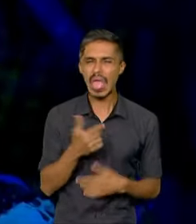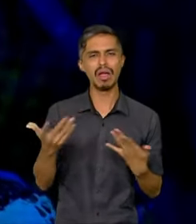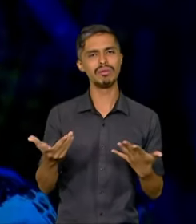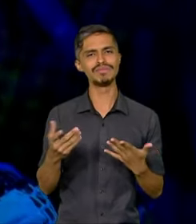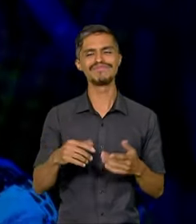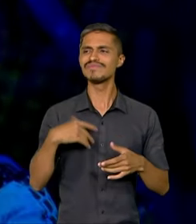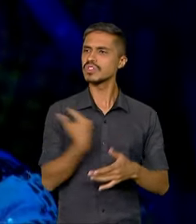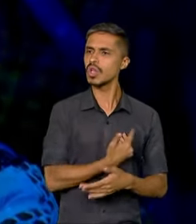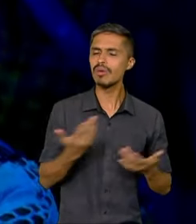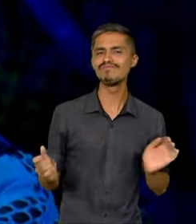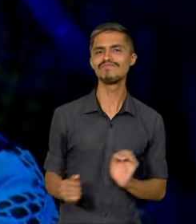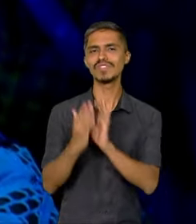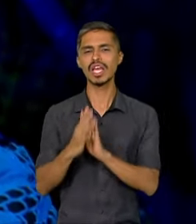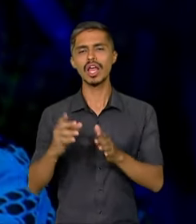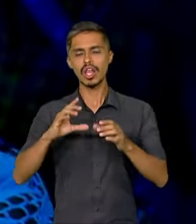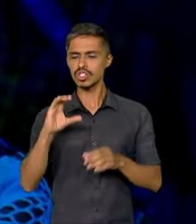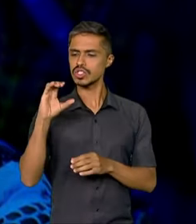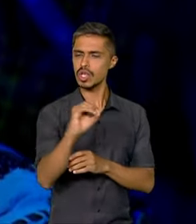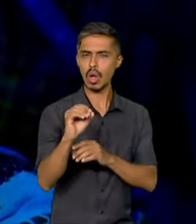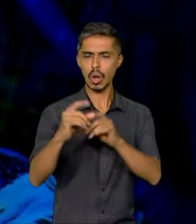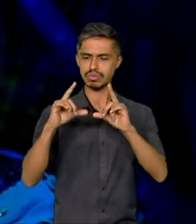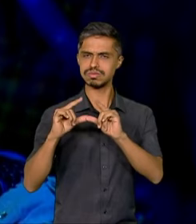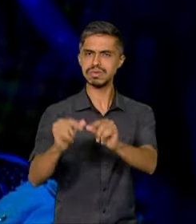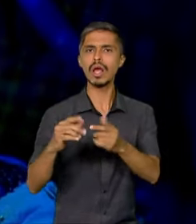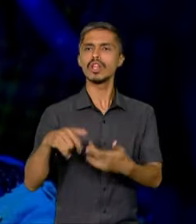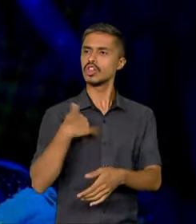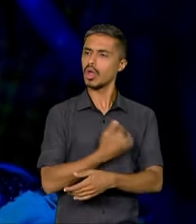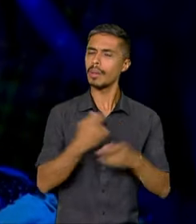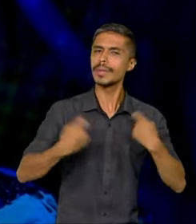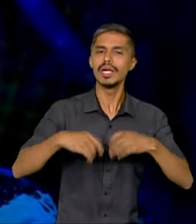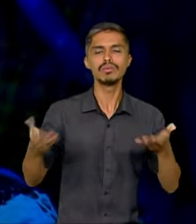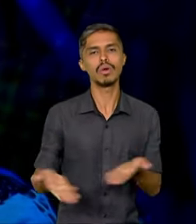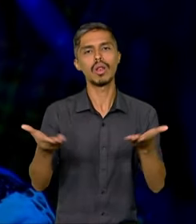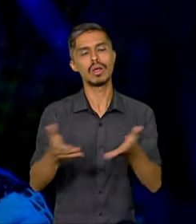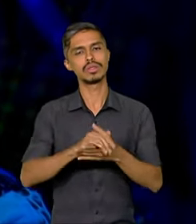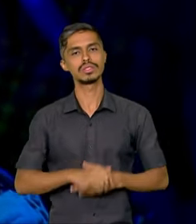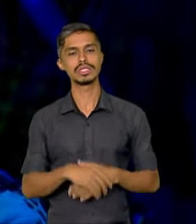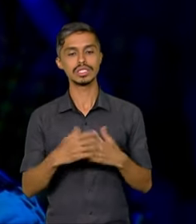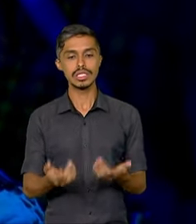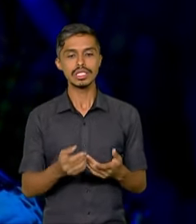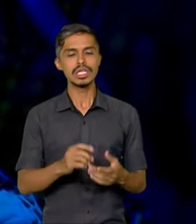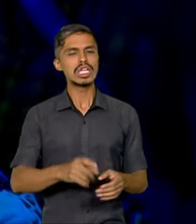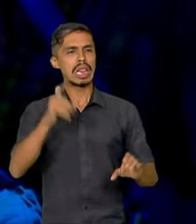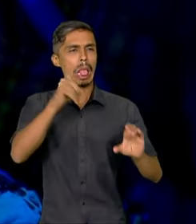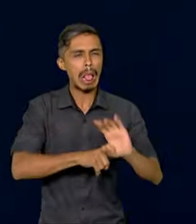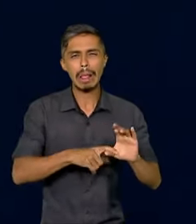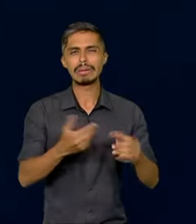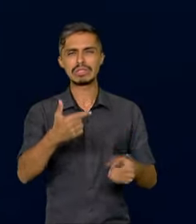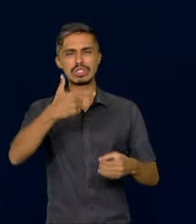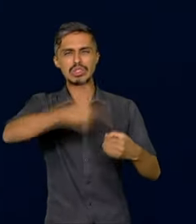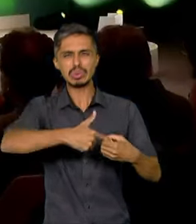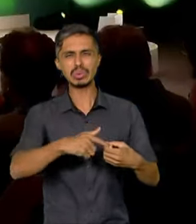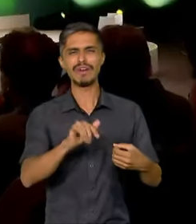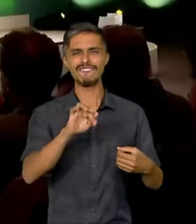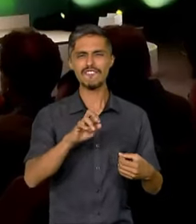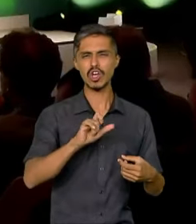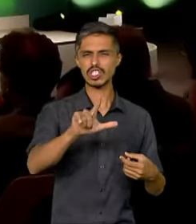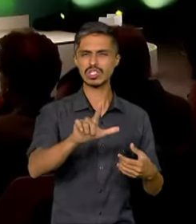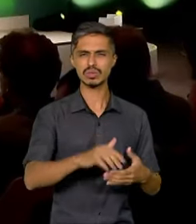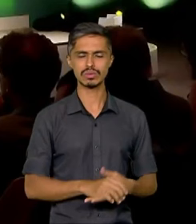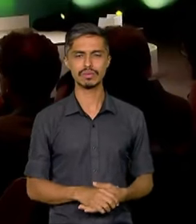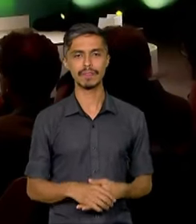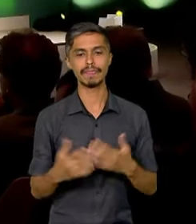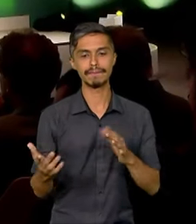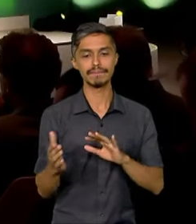descarbonização do planeta e trabalhar por uma economia menos dependente de combustíveis fósseis. Na